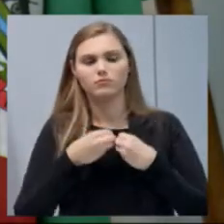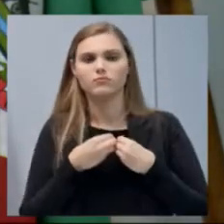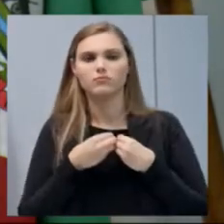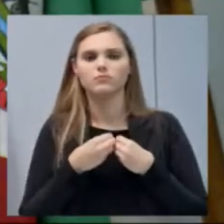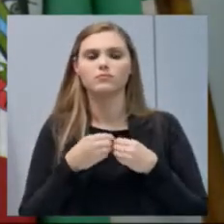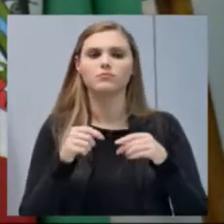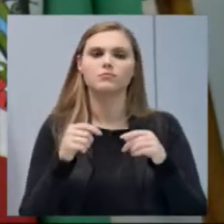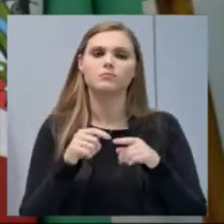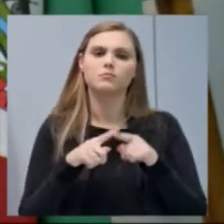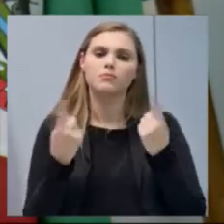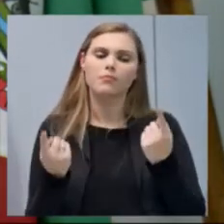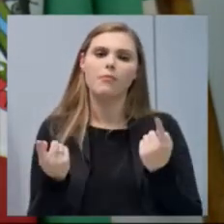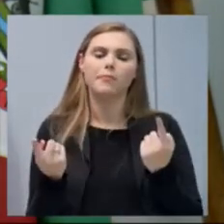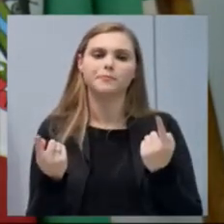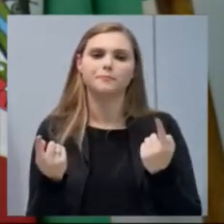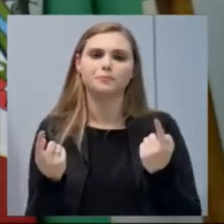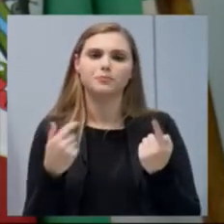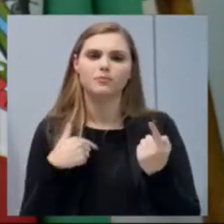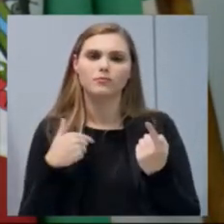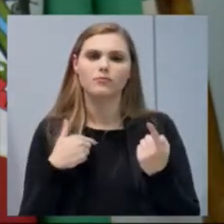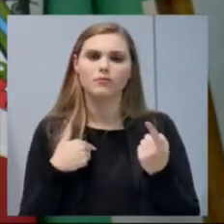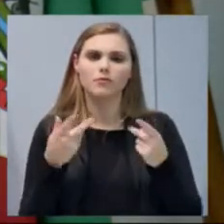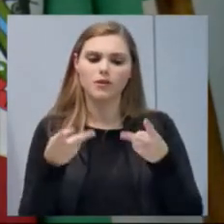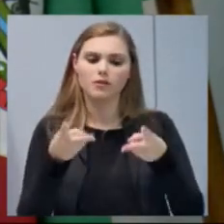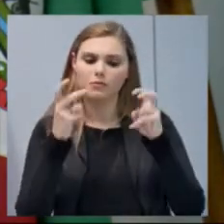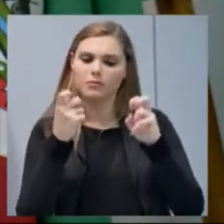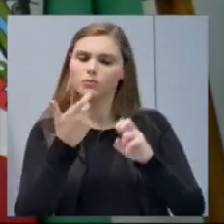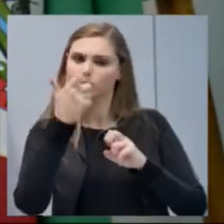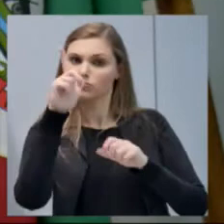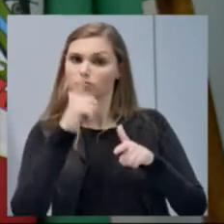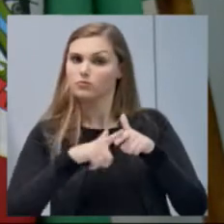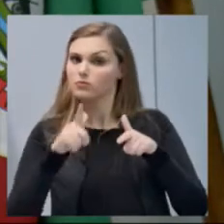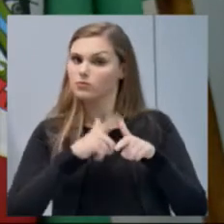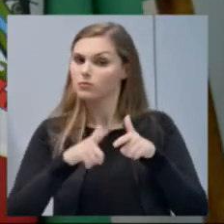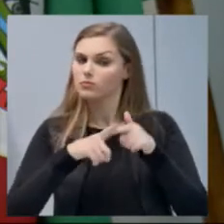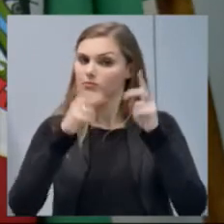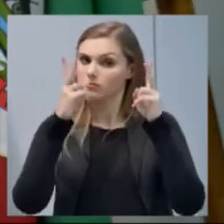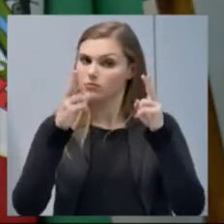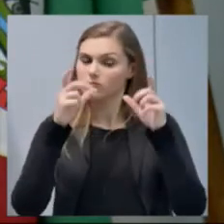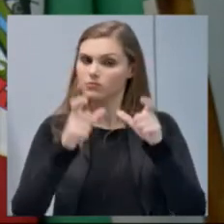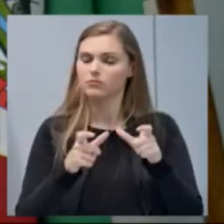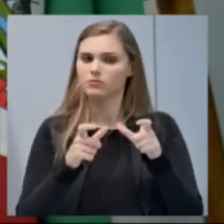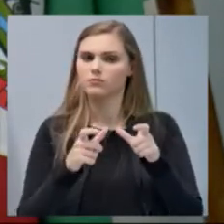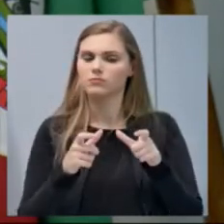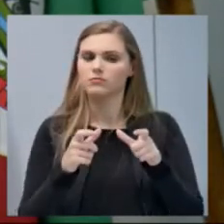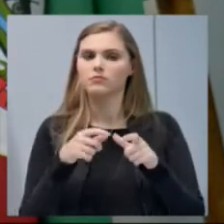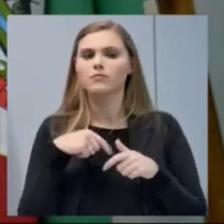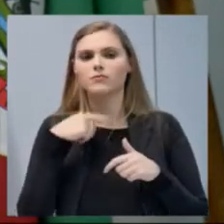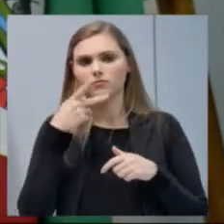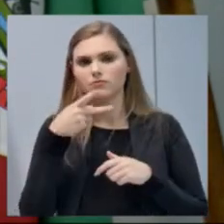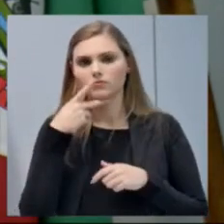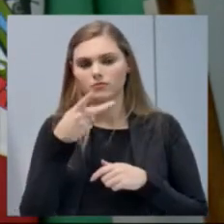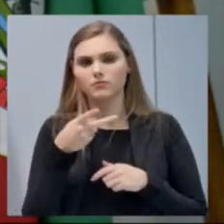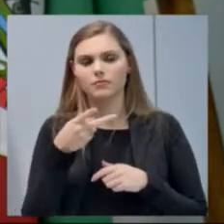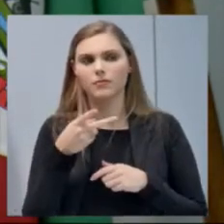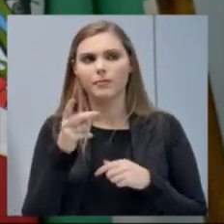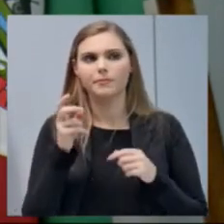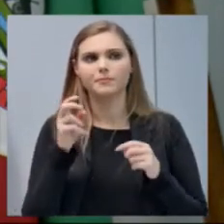questão, mas acabei detectando um outro problema, esse mesmo que a vossa excelência tem falado, a questão da